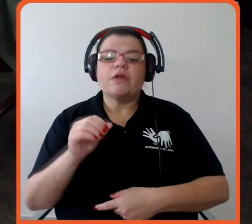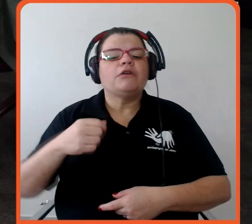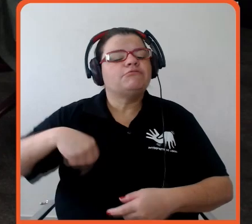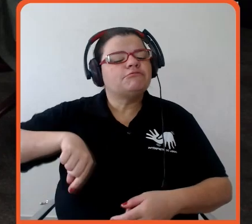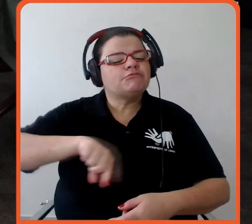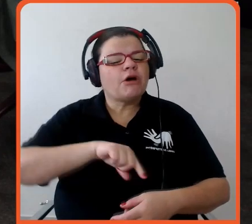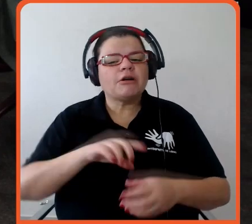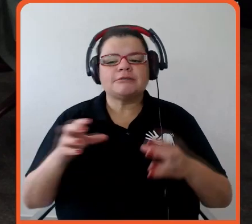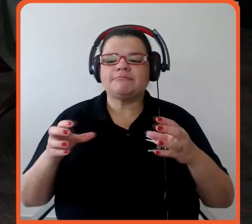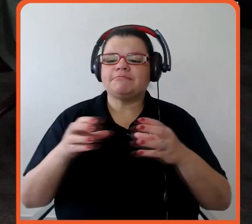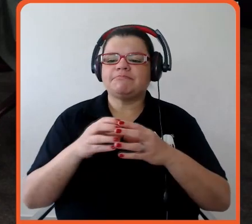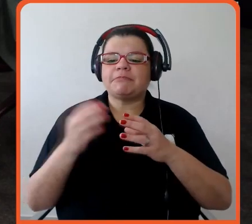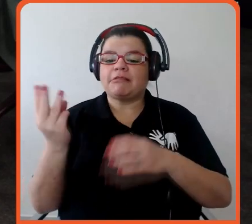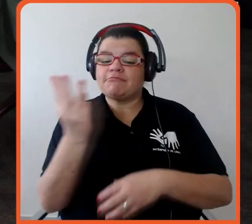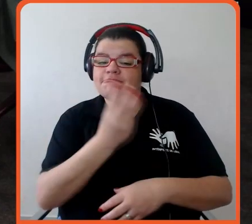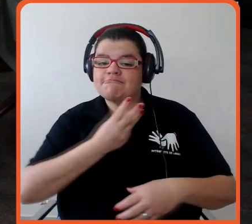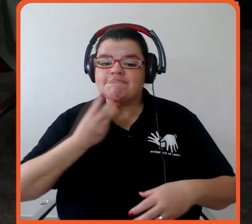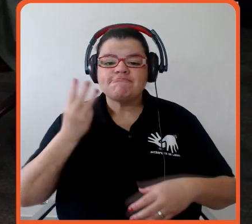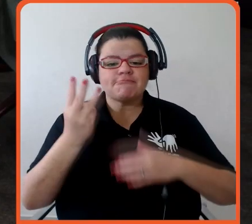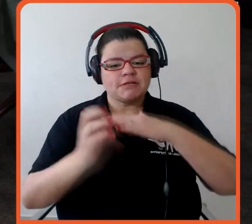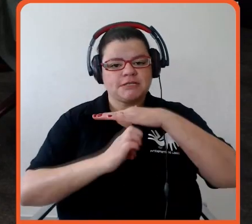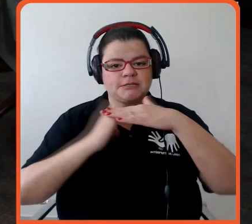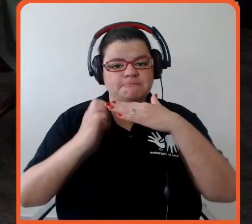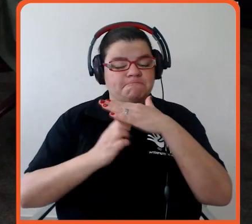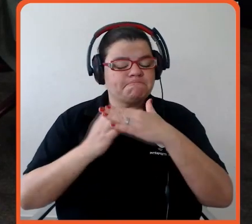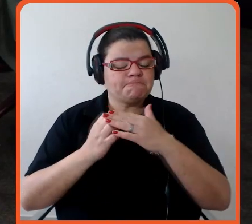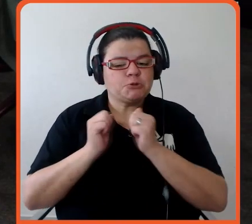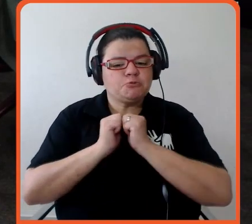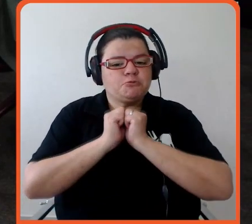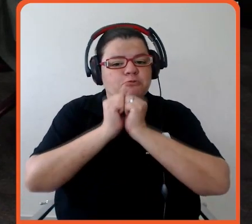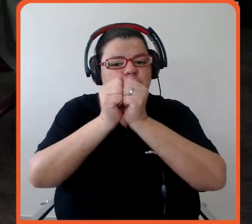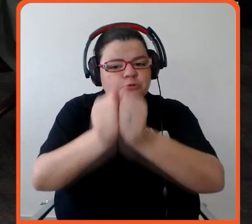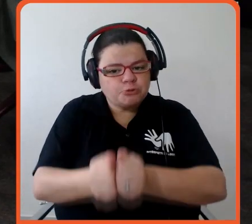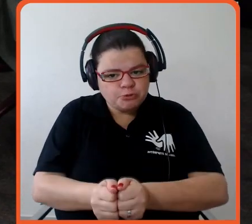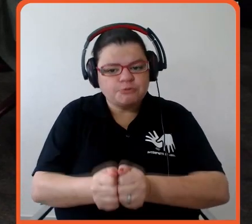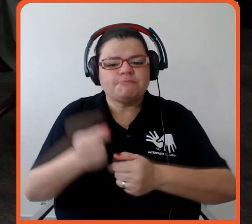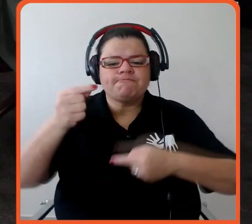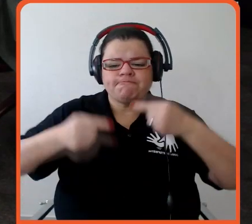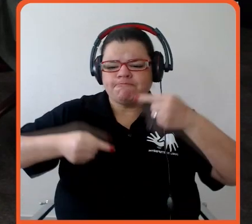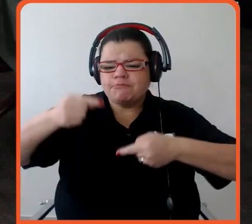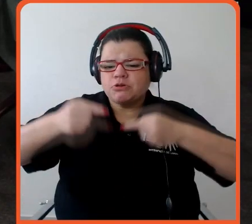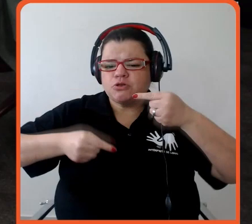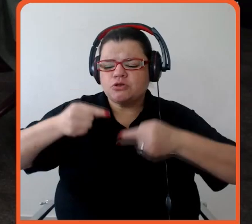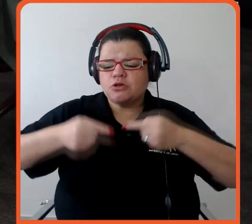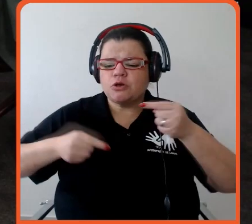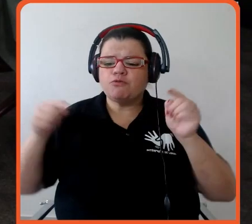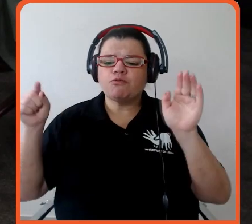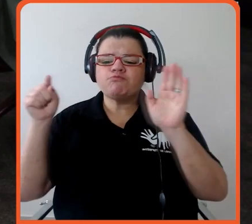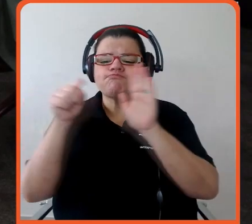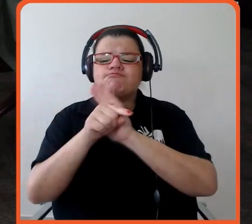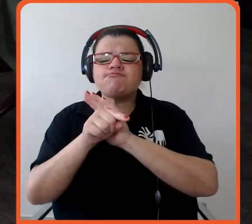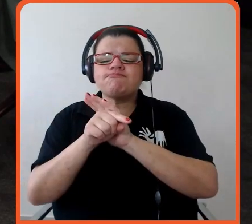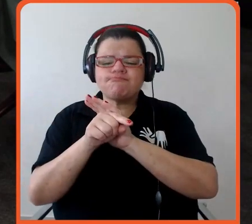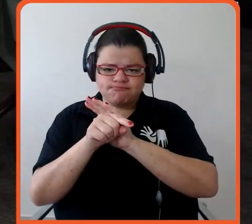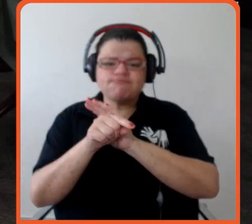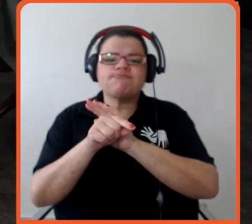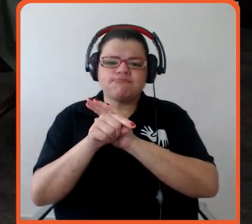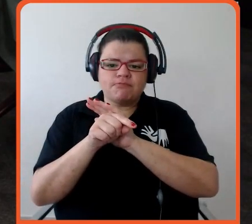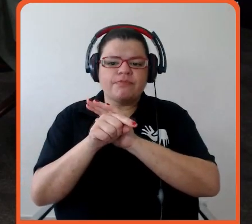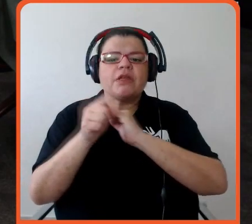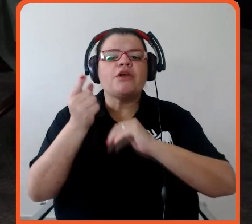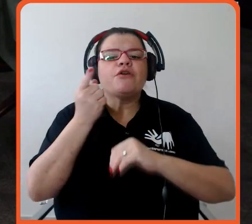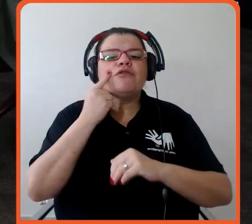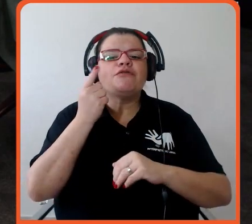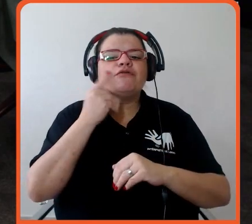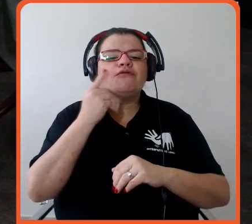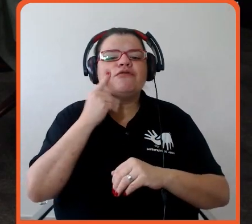companhia para a gente fazer essa discussão. Eu vou começar aqui, eu vou então por ordem alfabética. A gente não